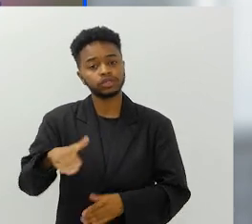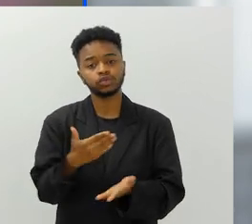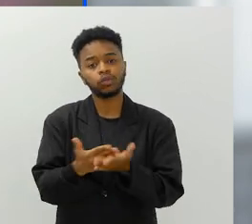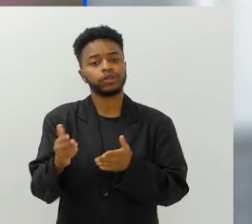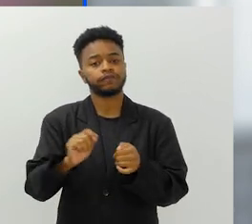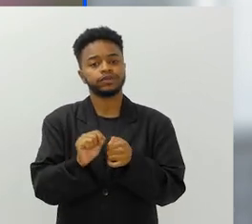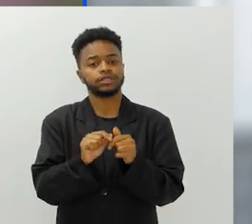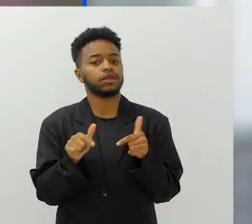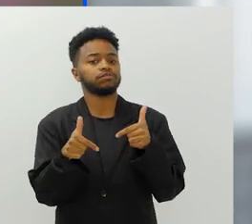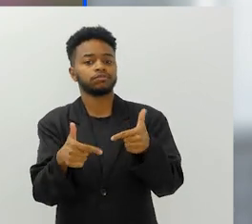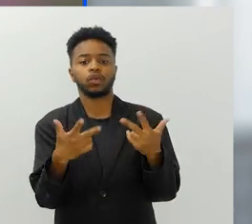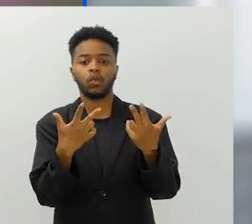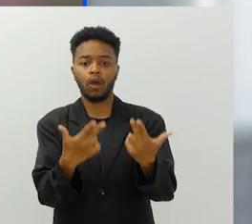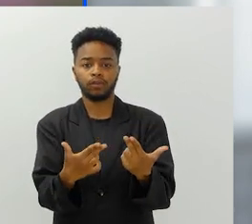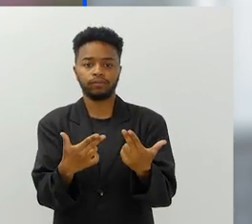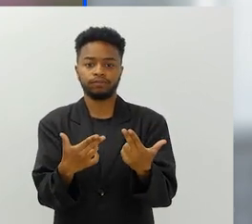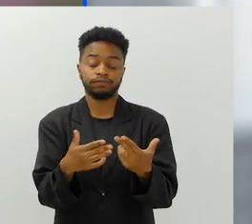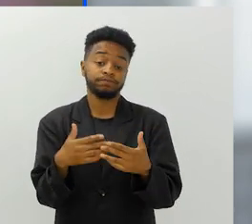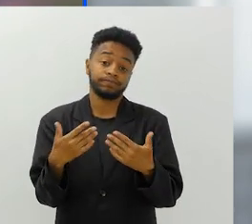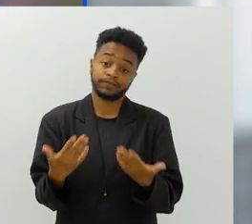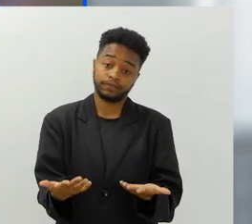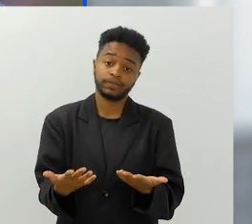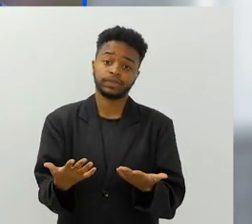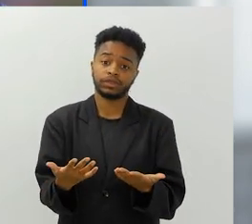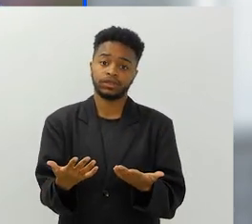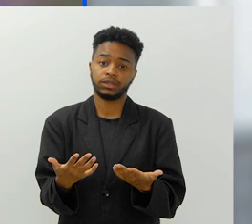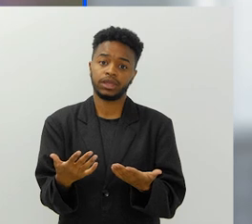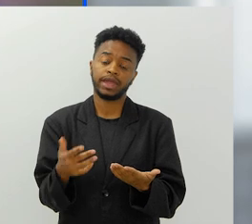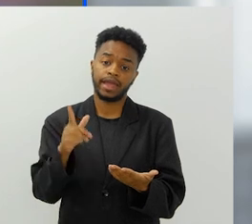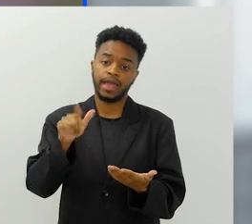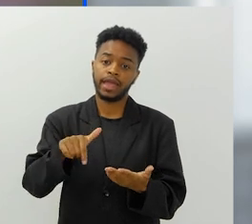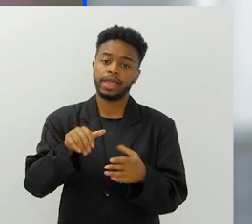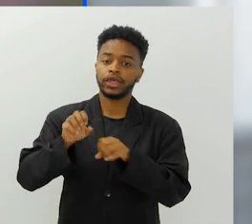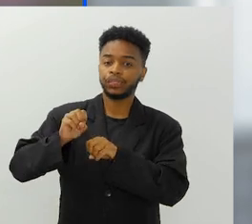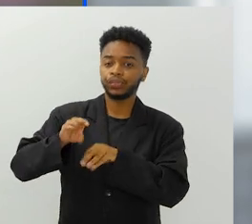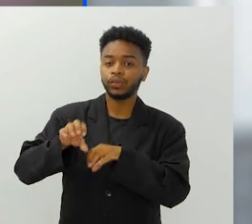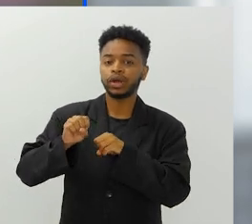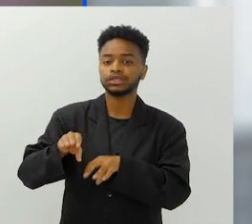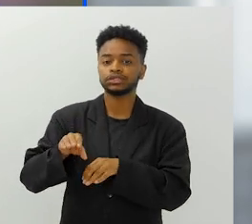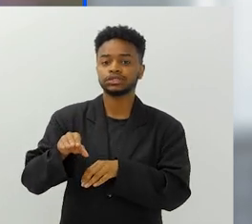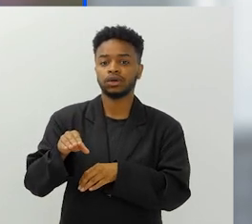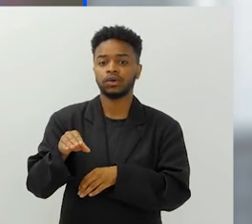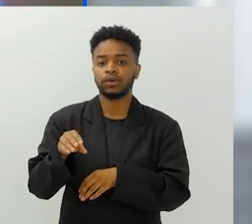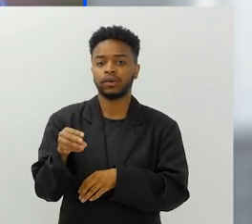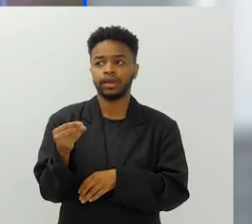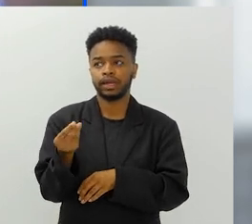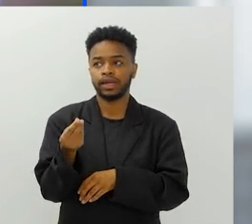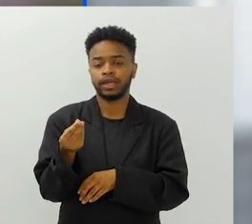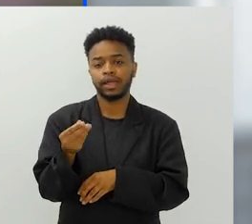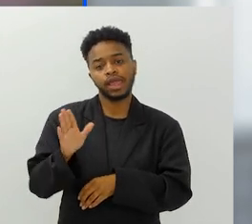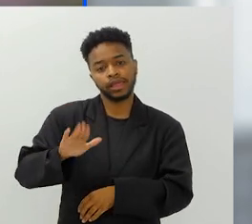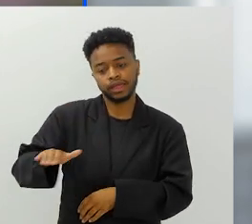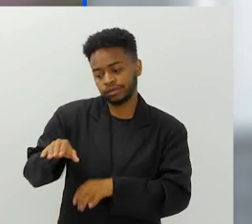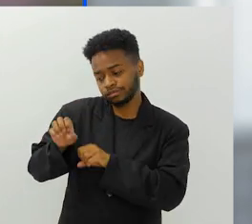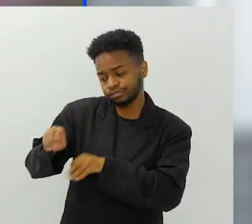começa a fazer isso. Isso não deixa de ser uma educação ali, né?